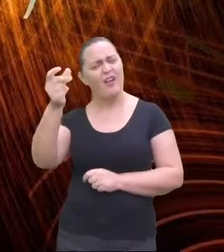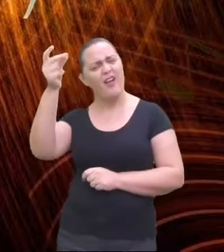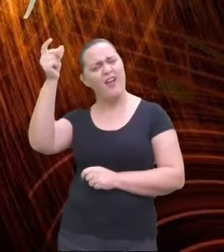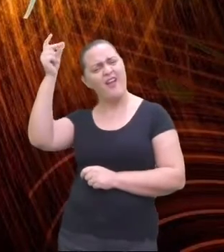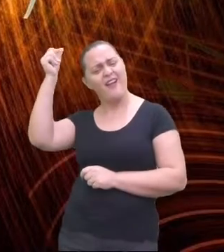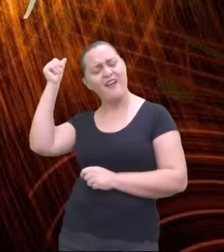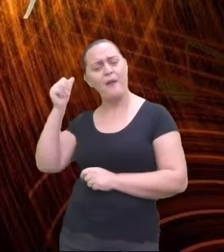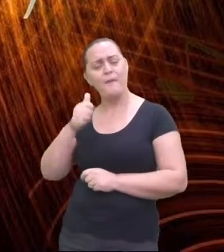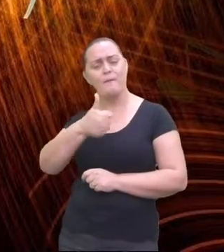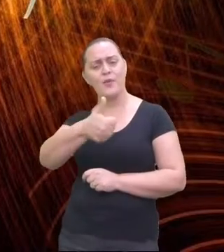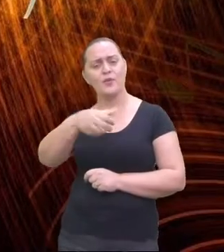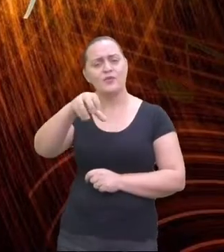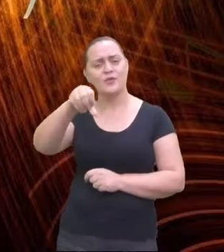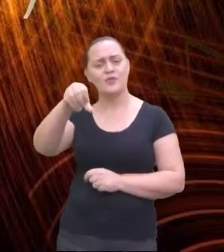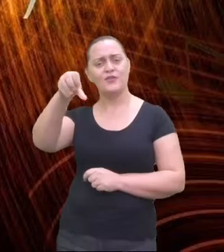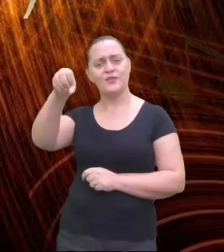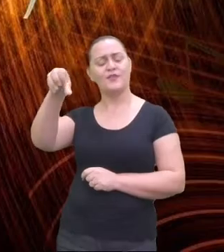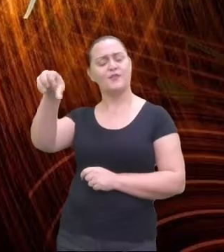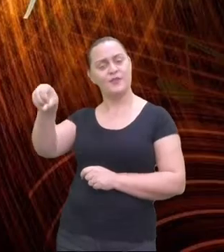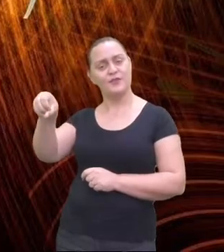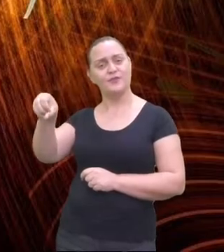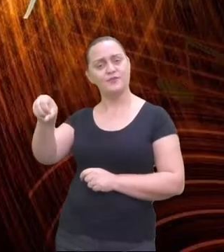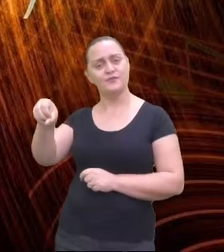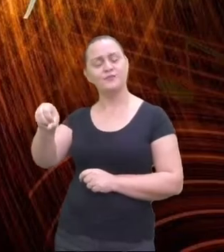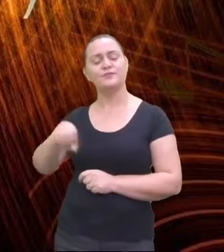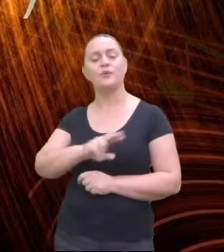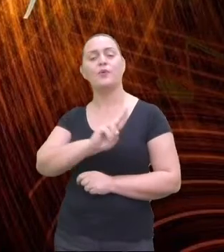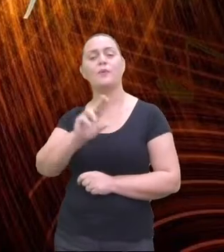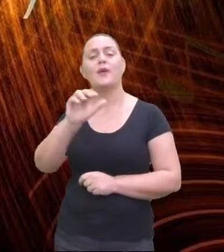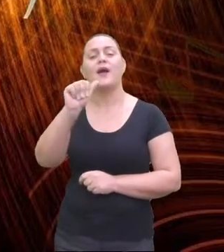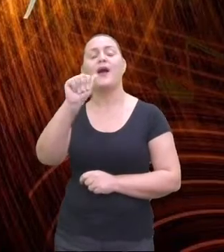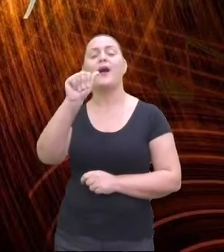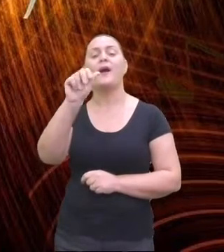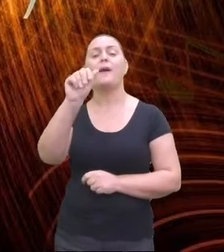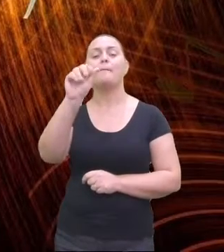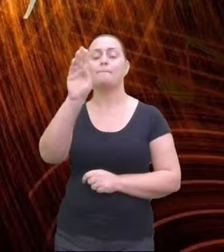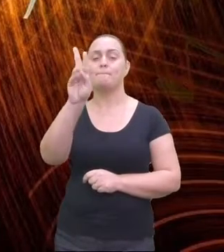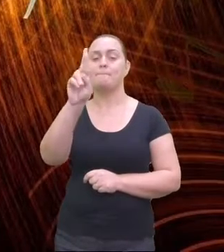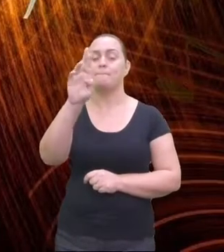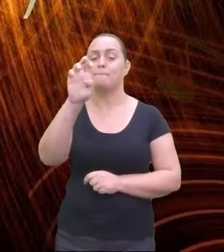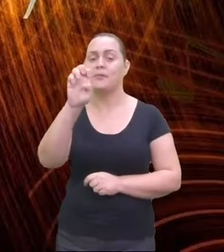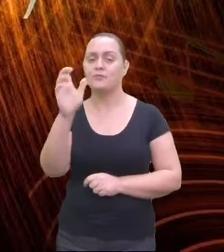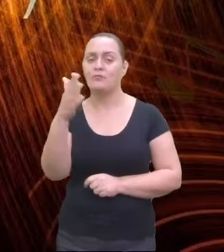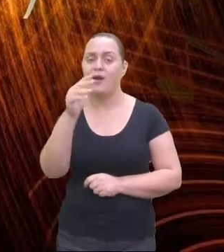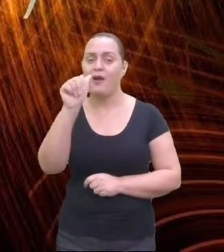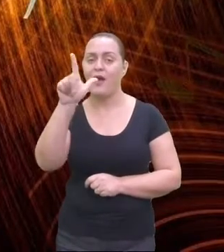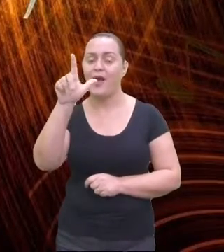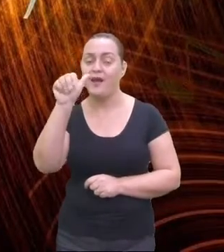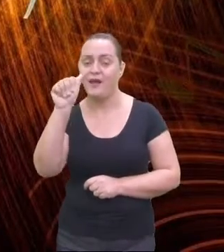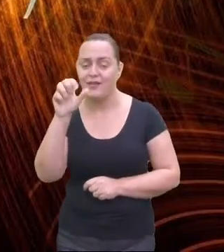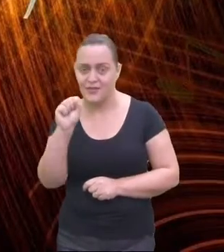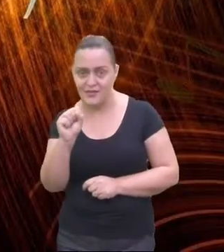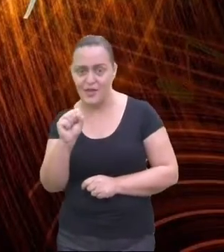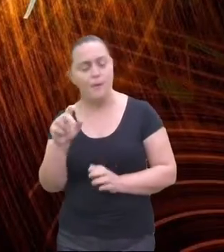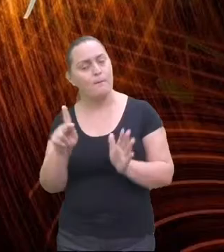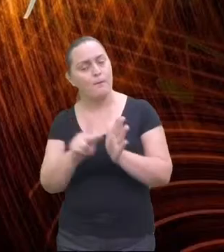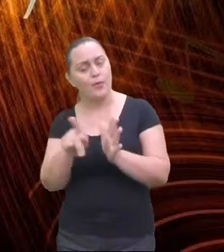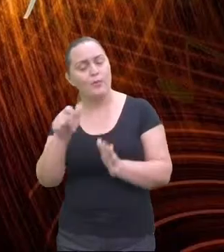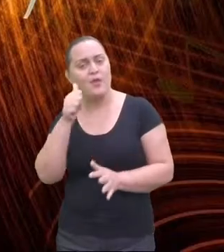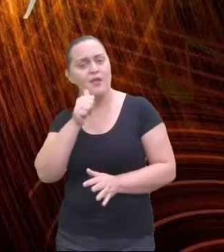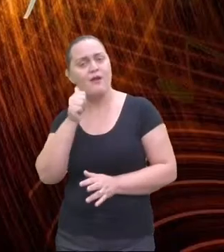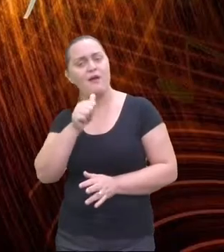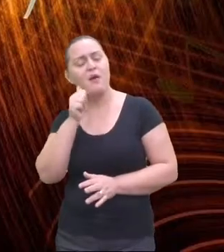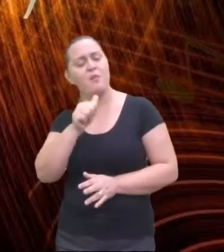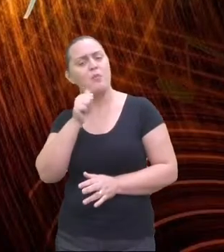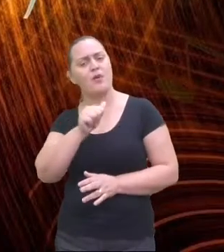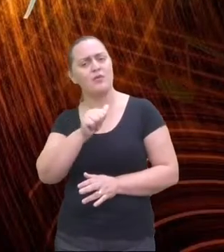A música Abre Alas. Alguém já ouviu essa música? Vai na sua casa, pesquisar. A música Abre Alas, ela